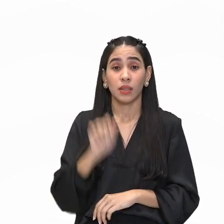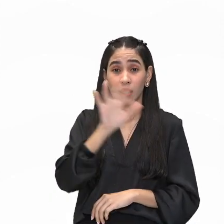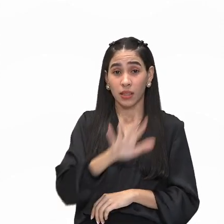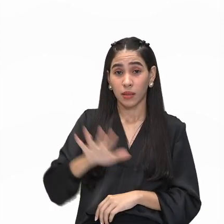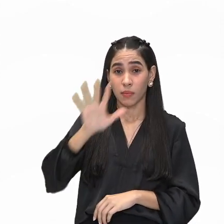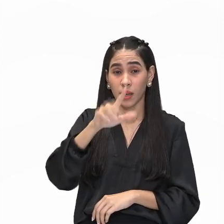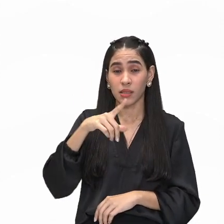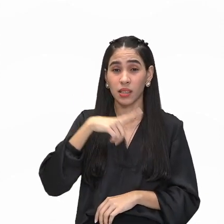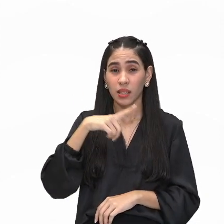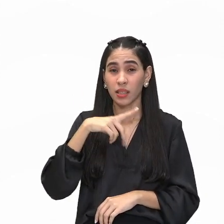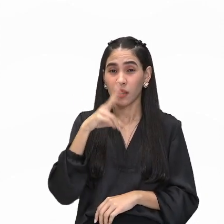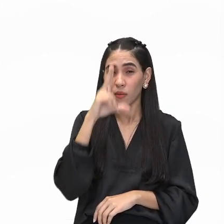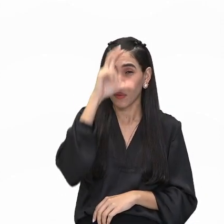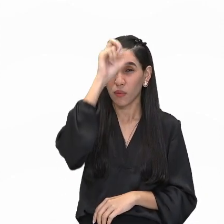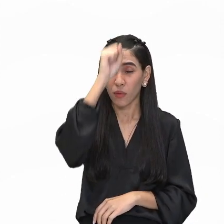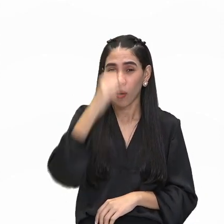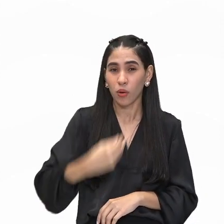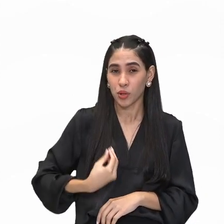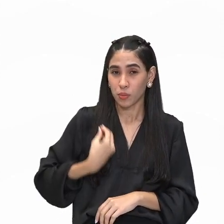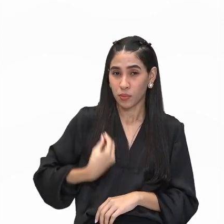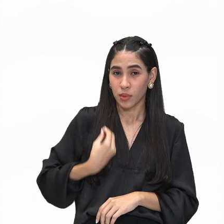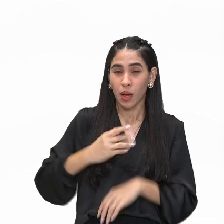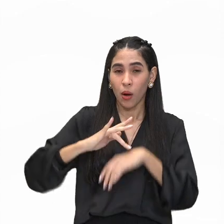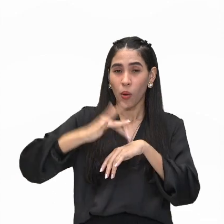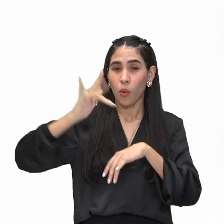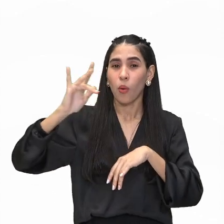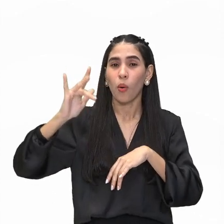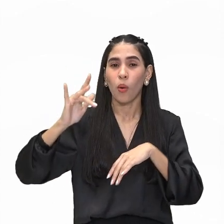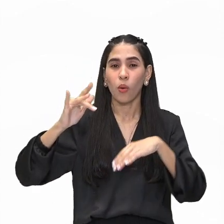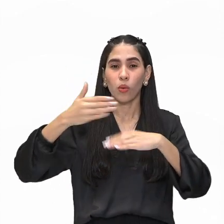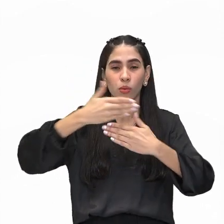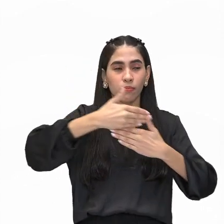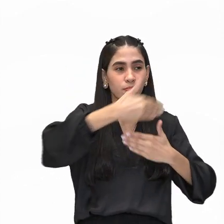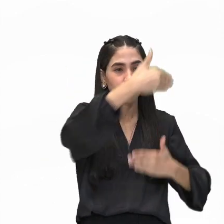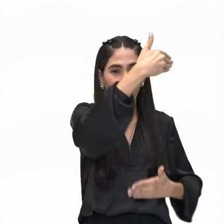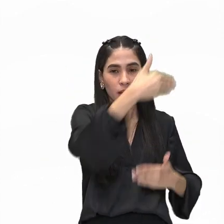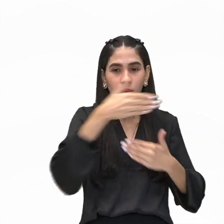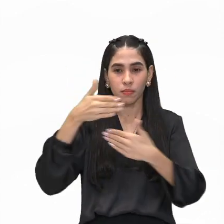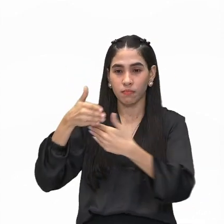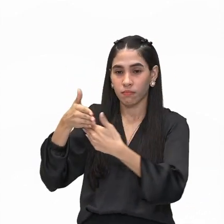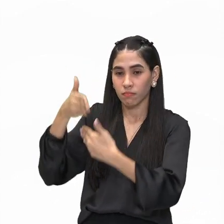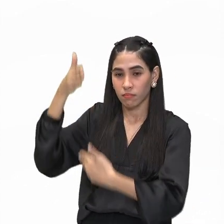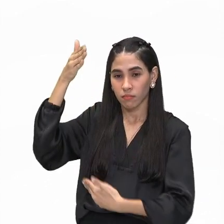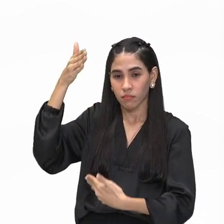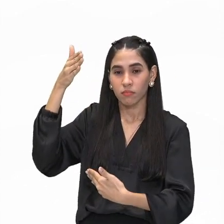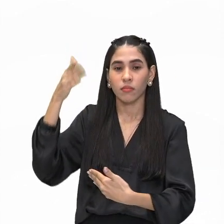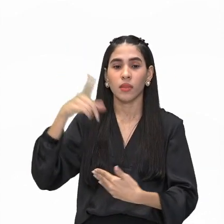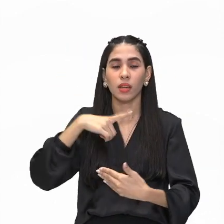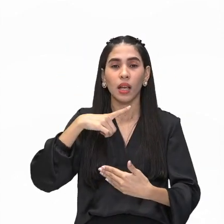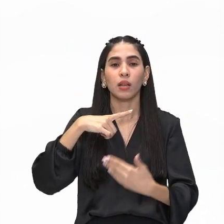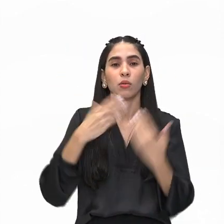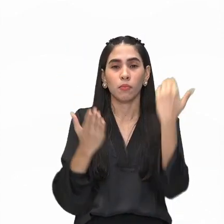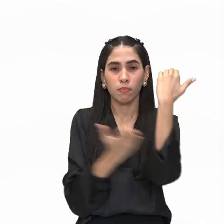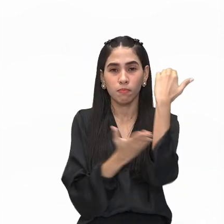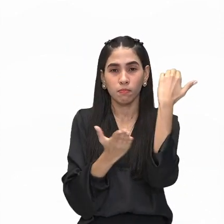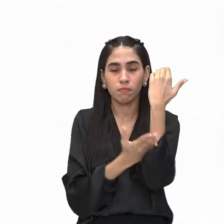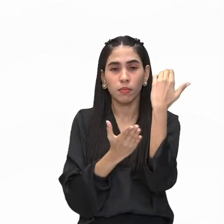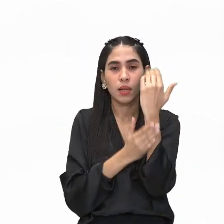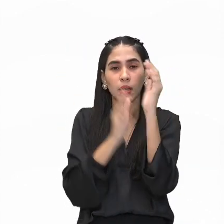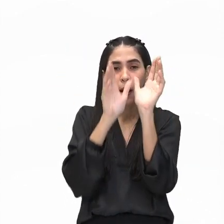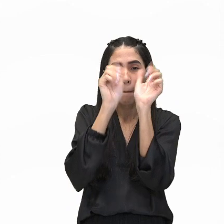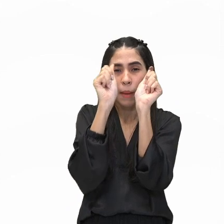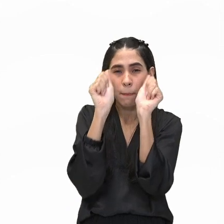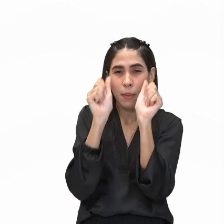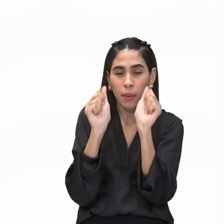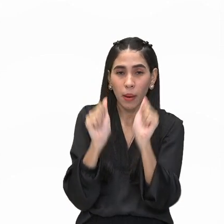forte presença do ouro nas paredes, no altar revestido com madeira esculpida. Olha